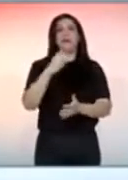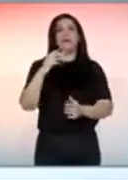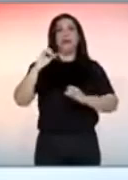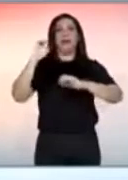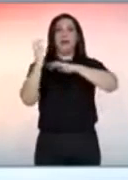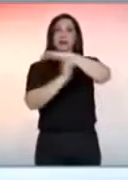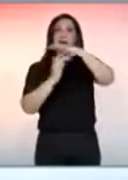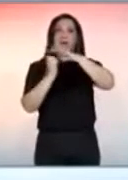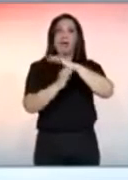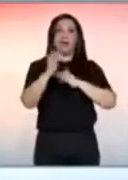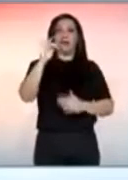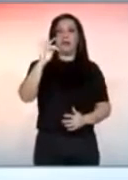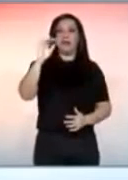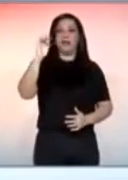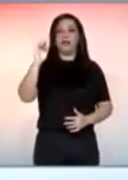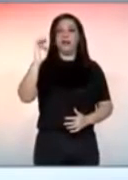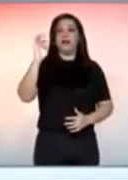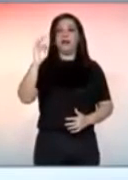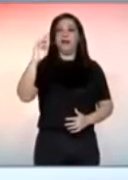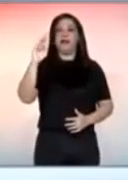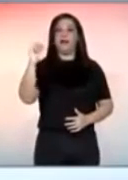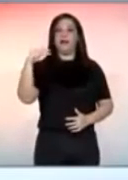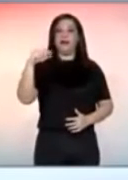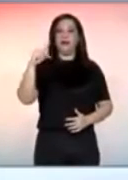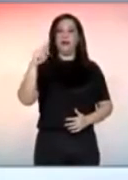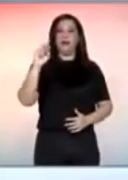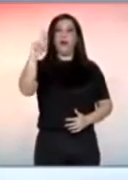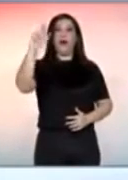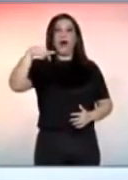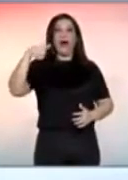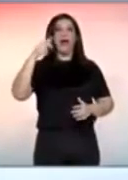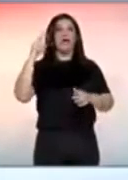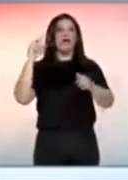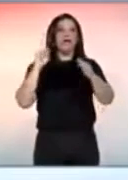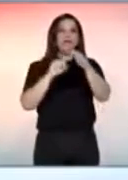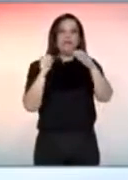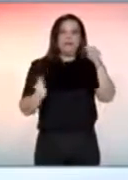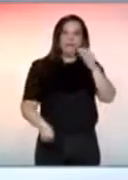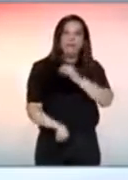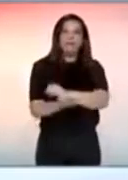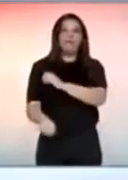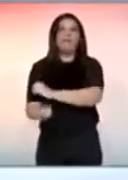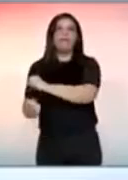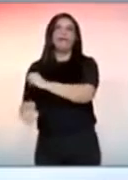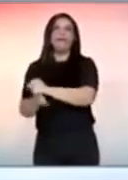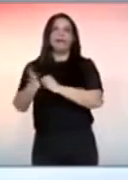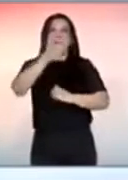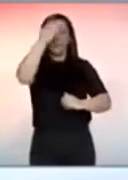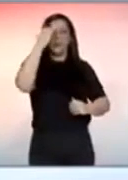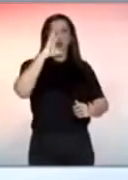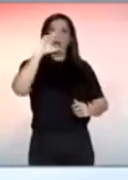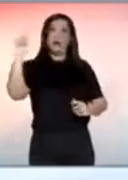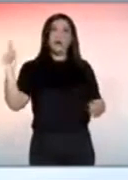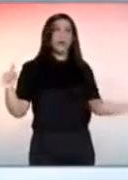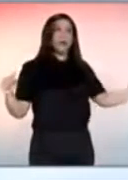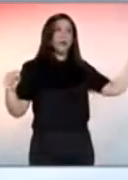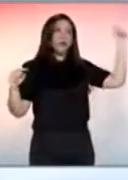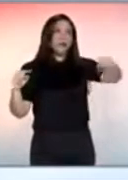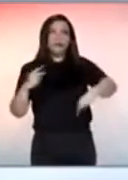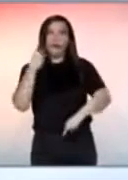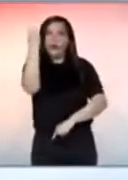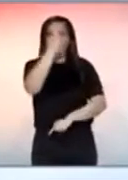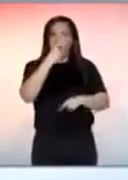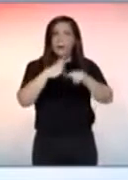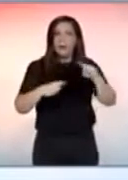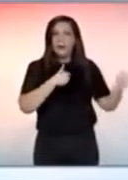define o rumo e a vida das pessoas que vão perdendo direito à cidade. Um morador de Campo Grande hoje levar duas horas e meia para conseguir chegar até o centro